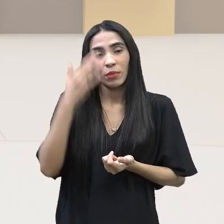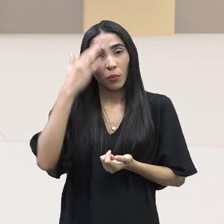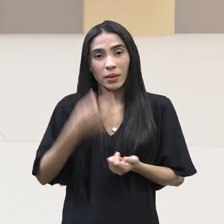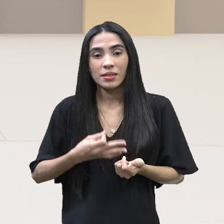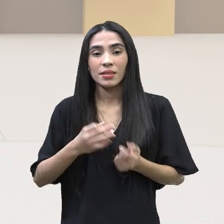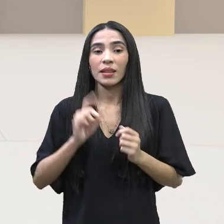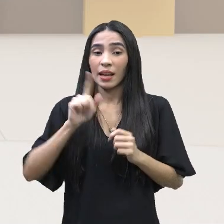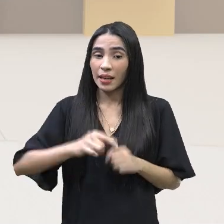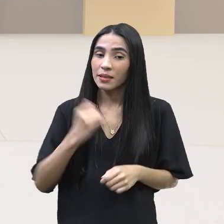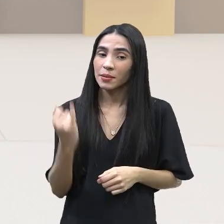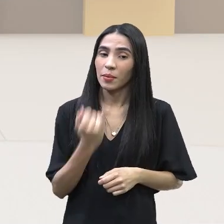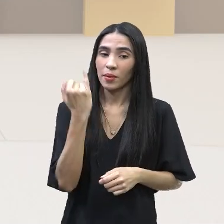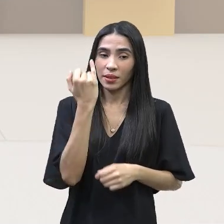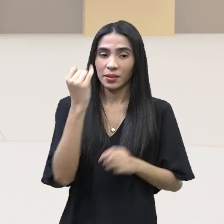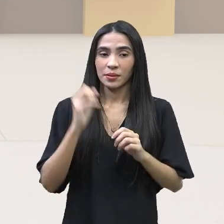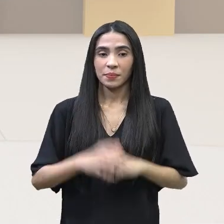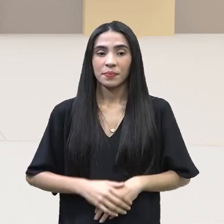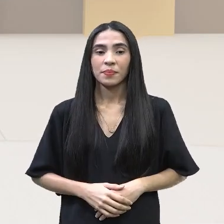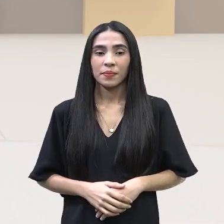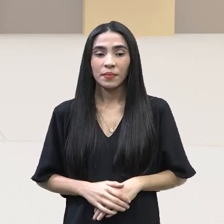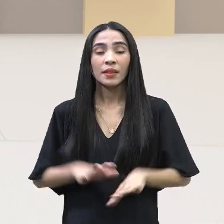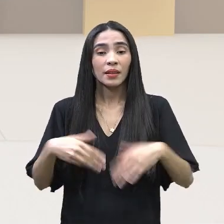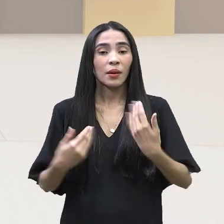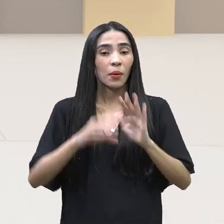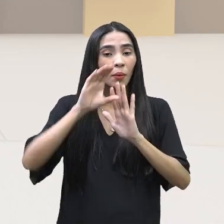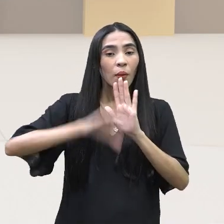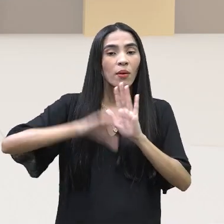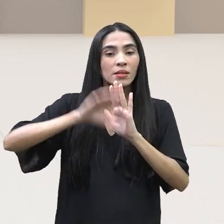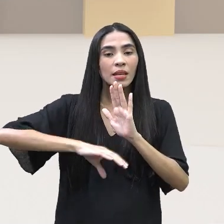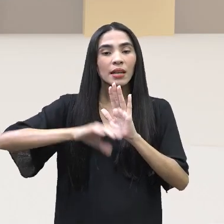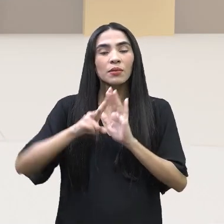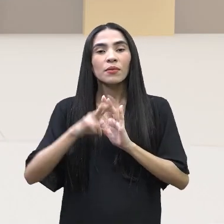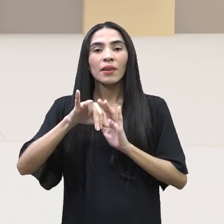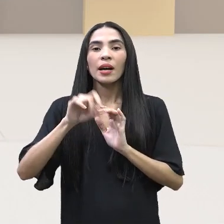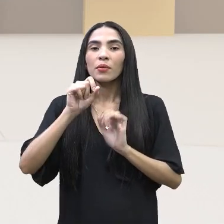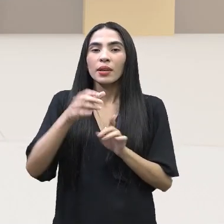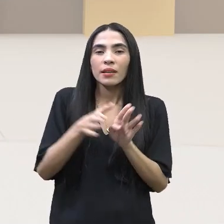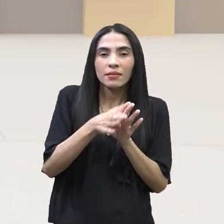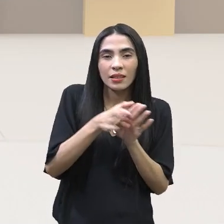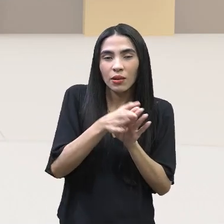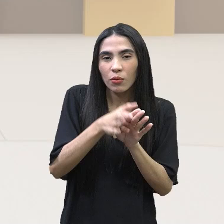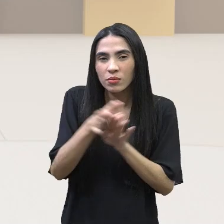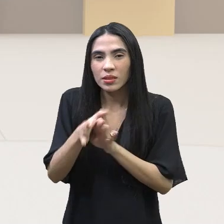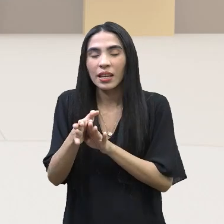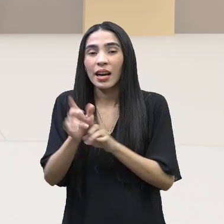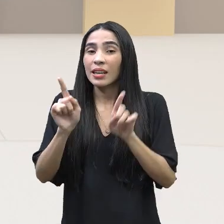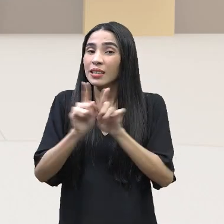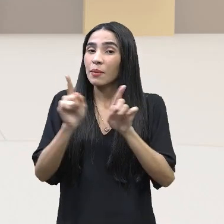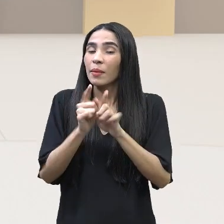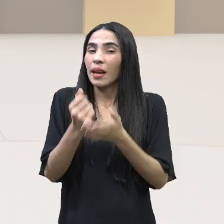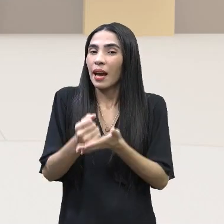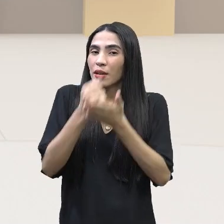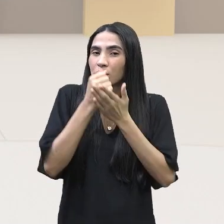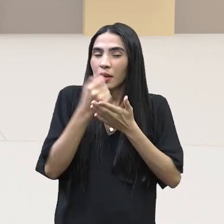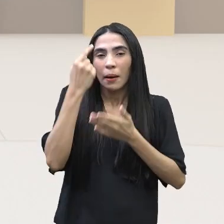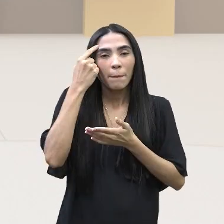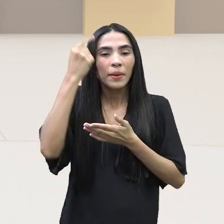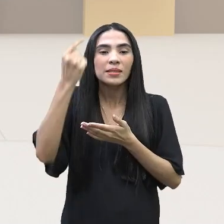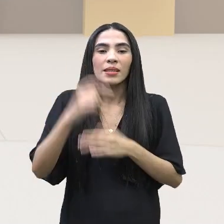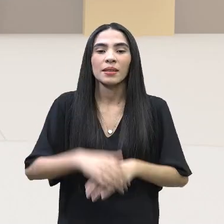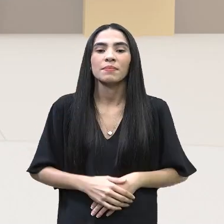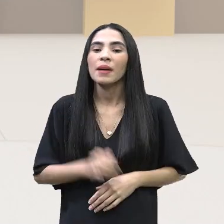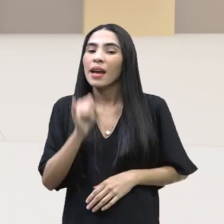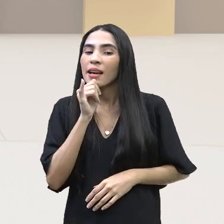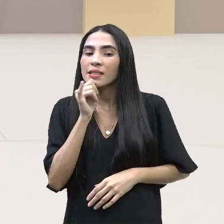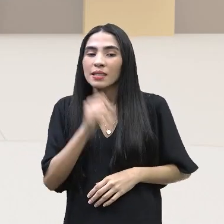é muito importante aí. Esses conceitos, eles vão nos auxiliar a pensar nas chamadas questões,